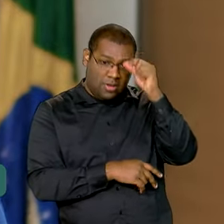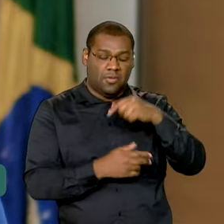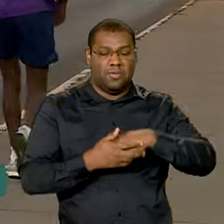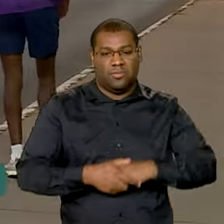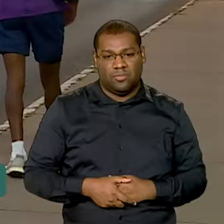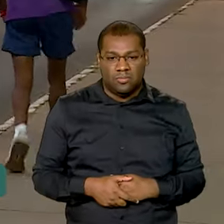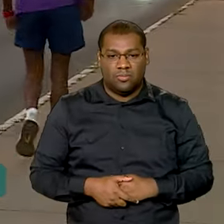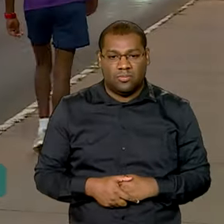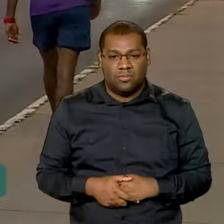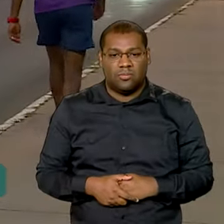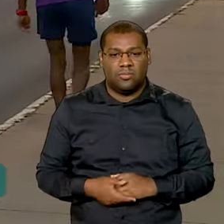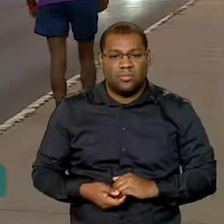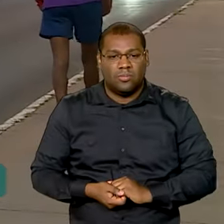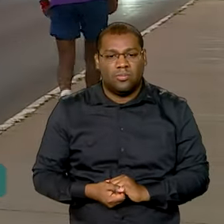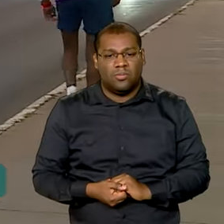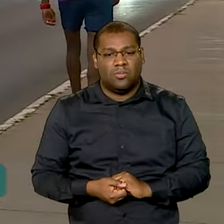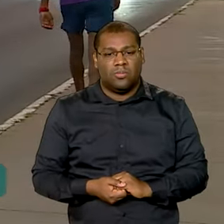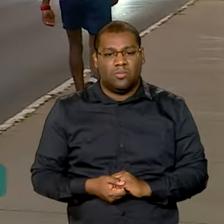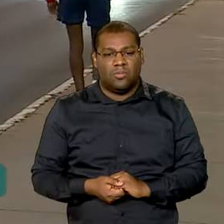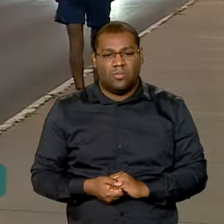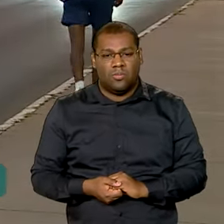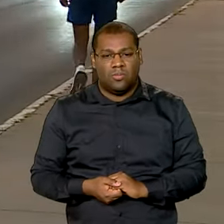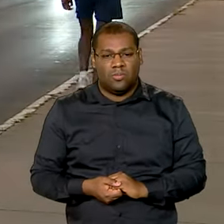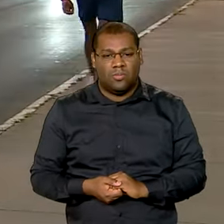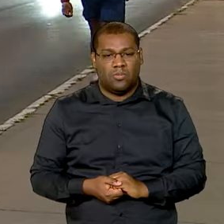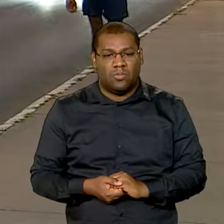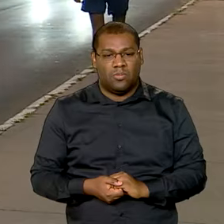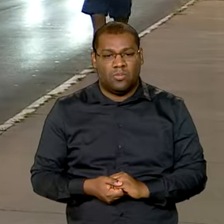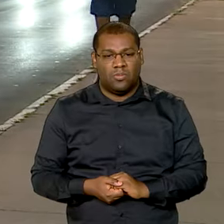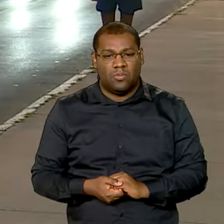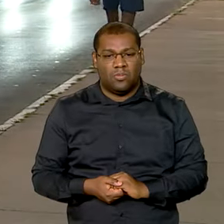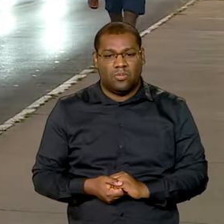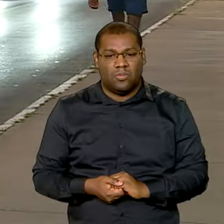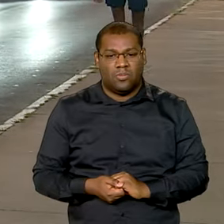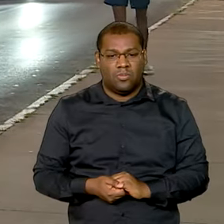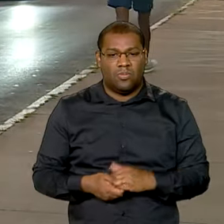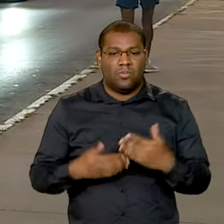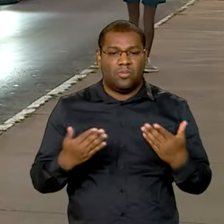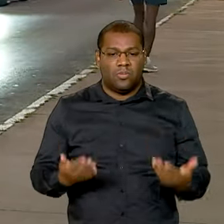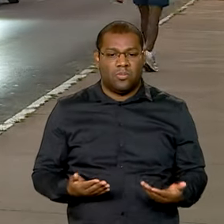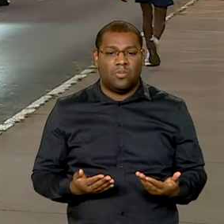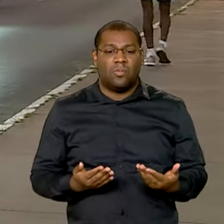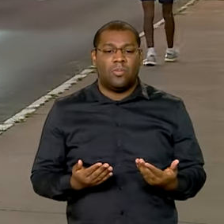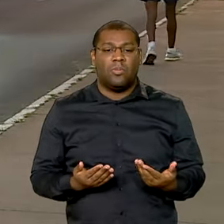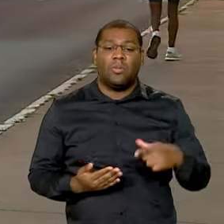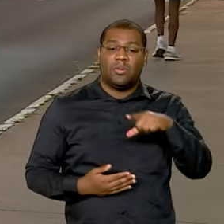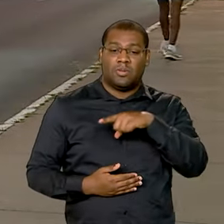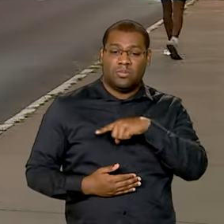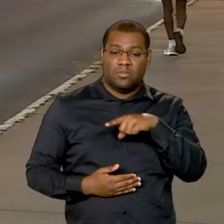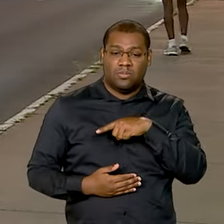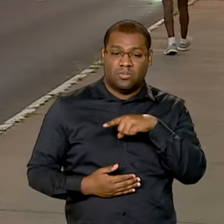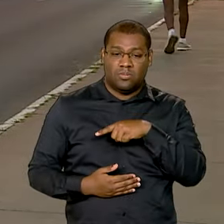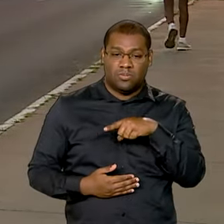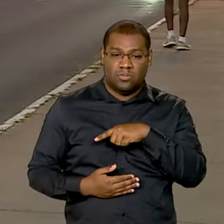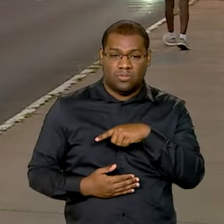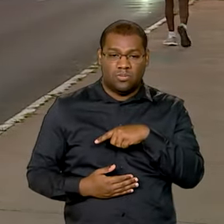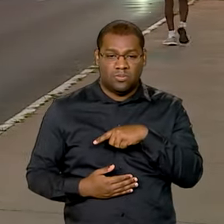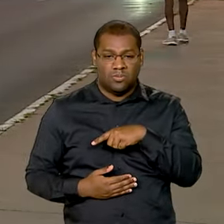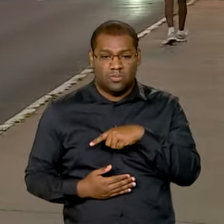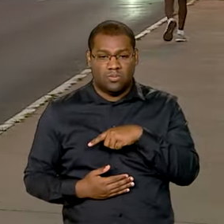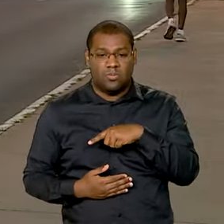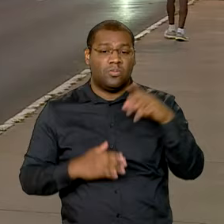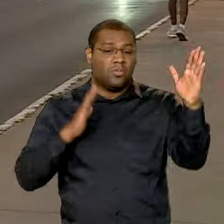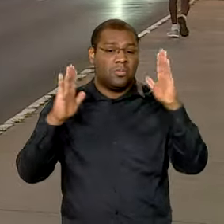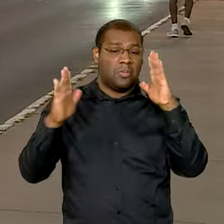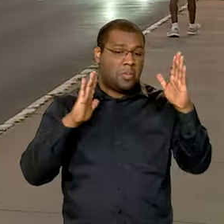calamidade. As prestações vencidas ou pausadas serão incorporadas ao saldo devedor e diluídas no